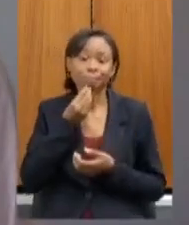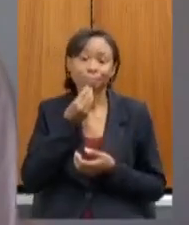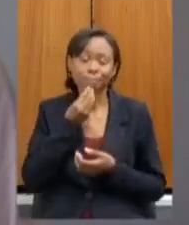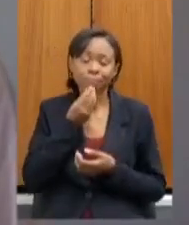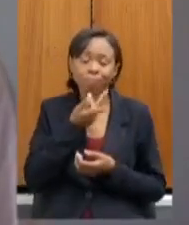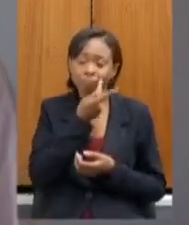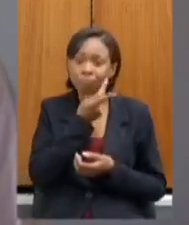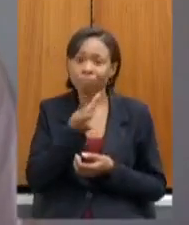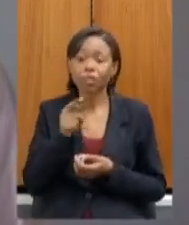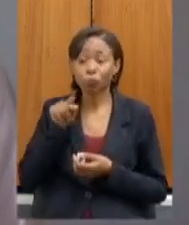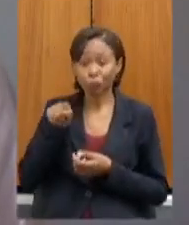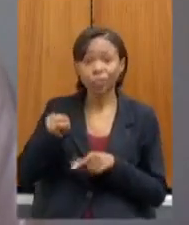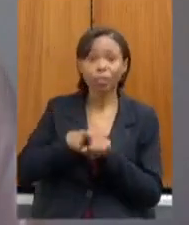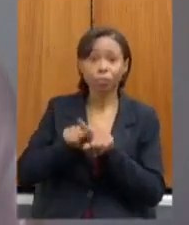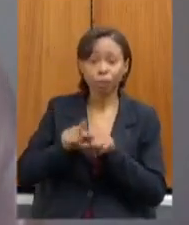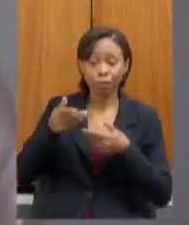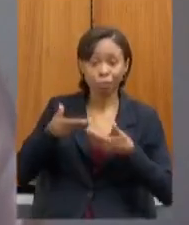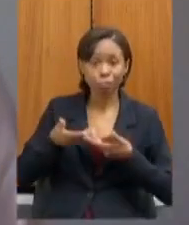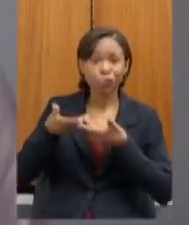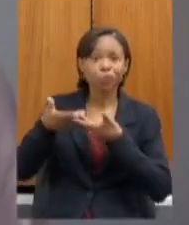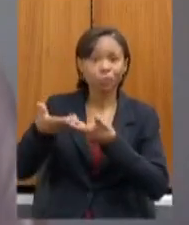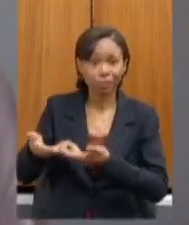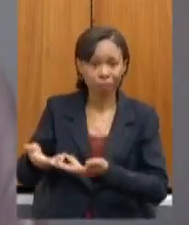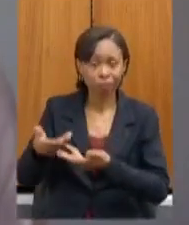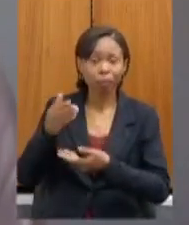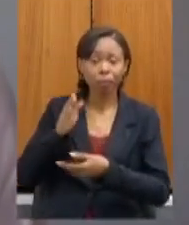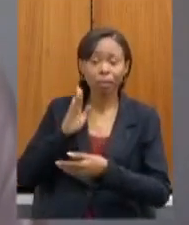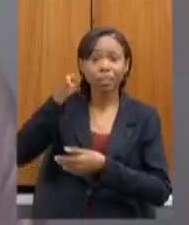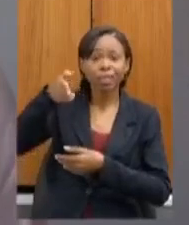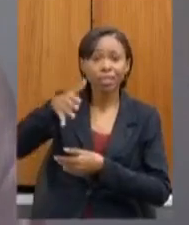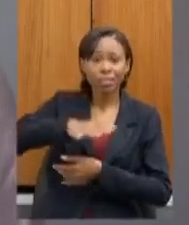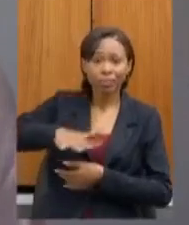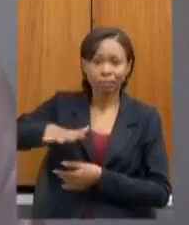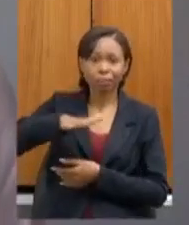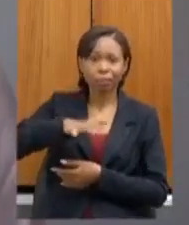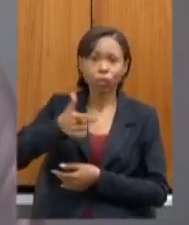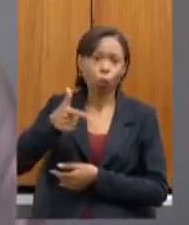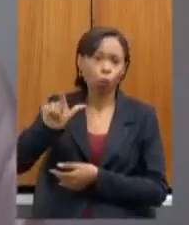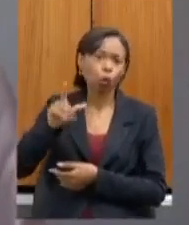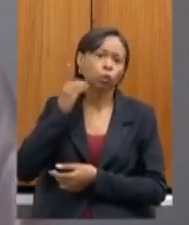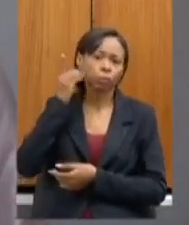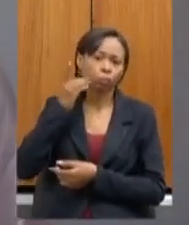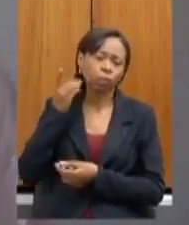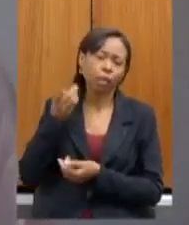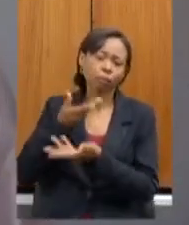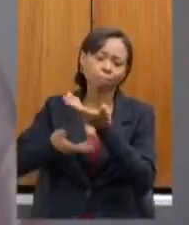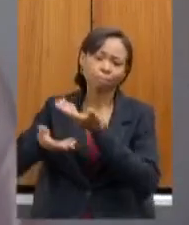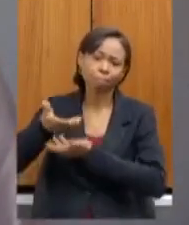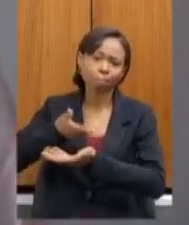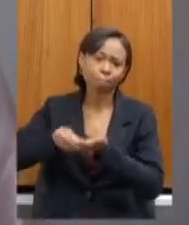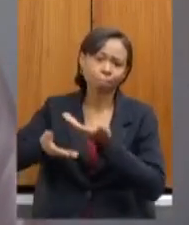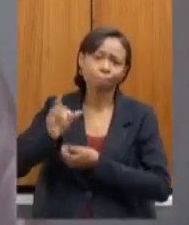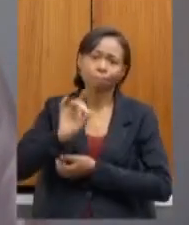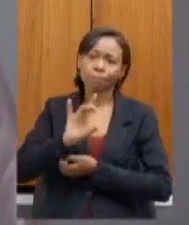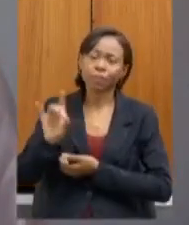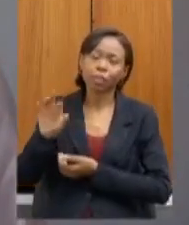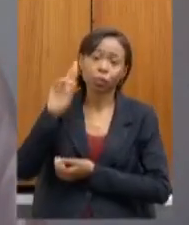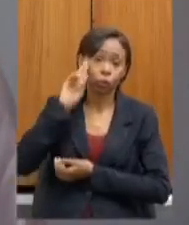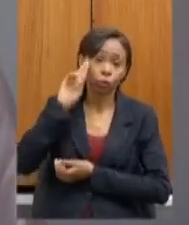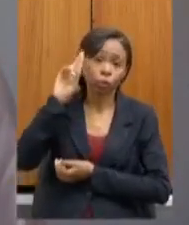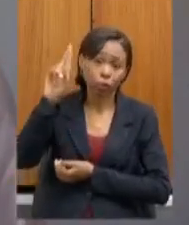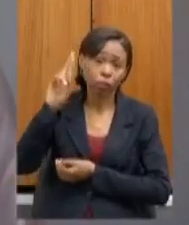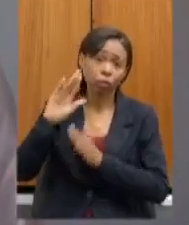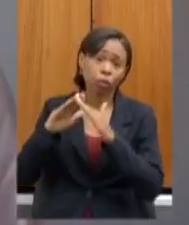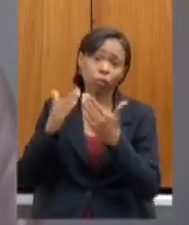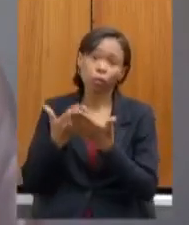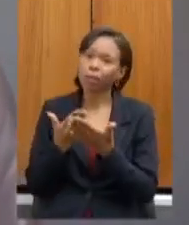atendendo ao seu convite estar com você na sua região e com outros deputados e também estar com cada um dos diretores de escola